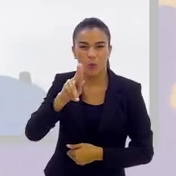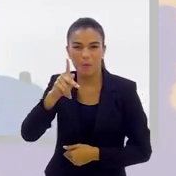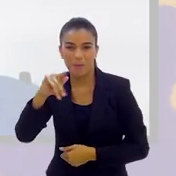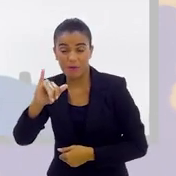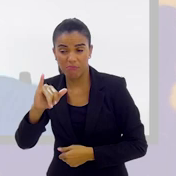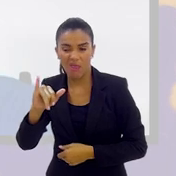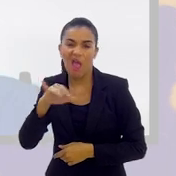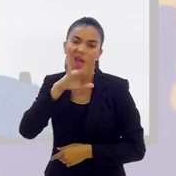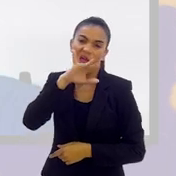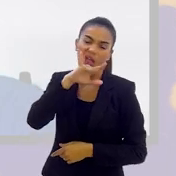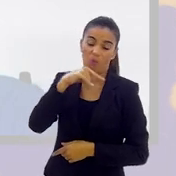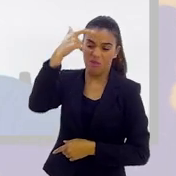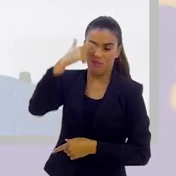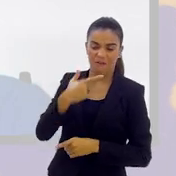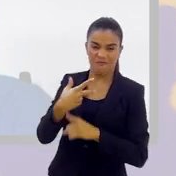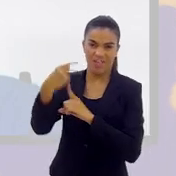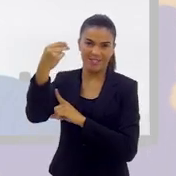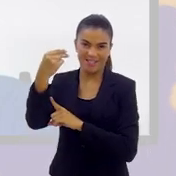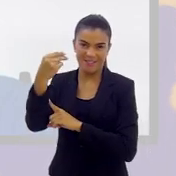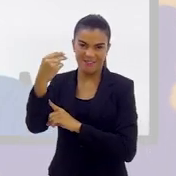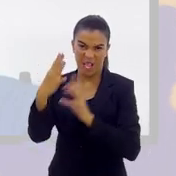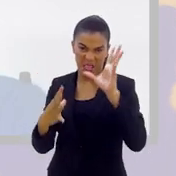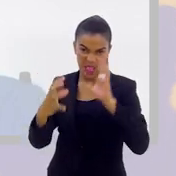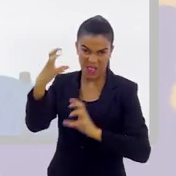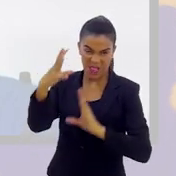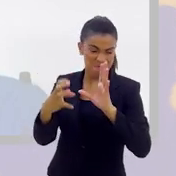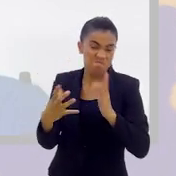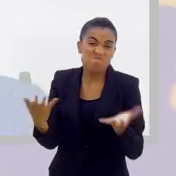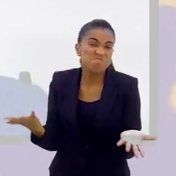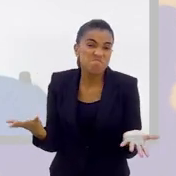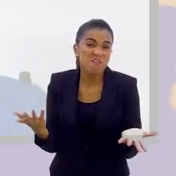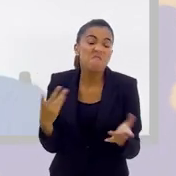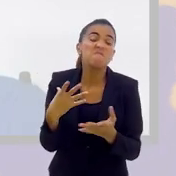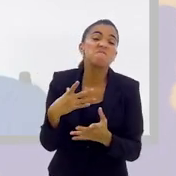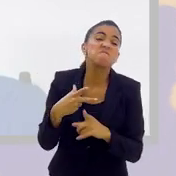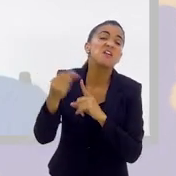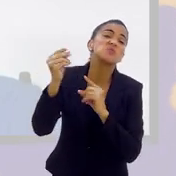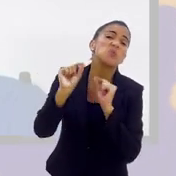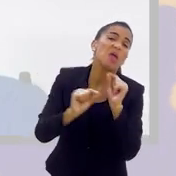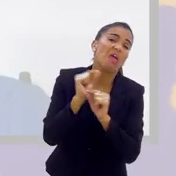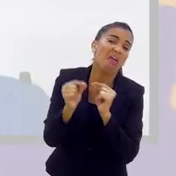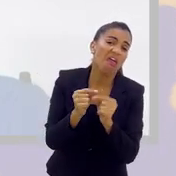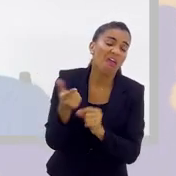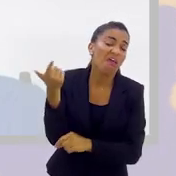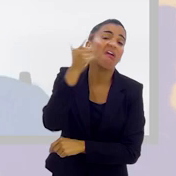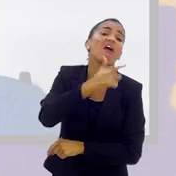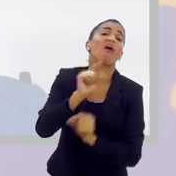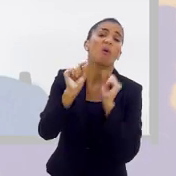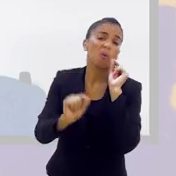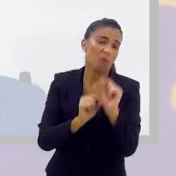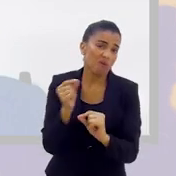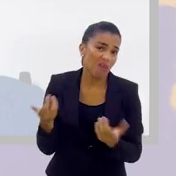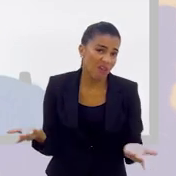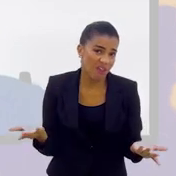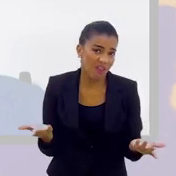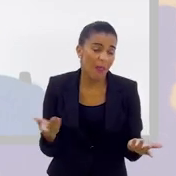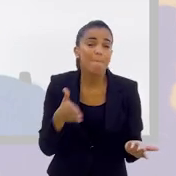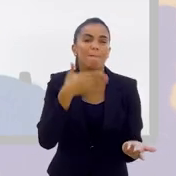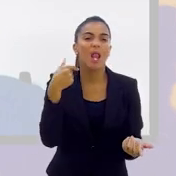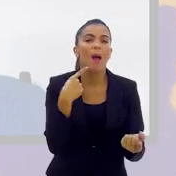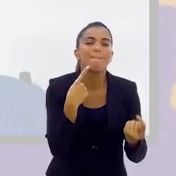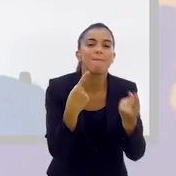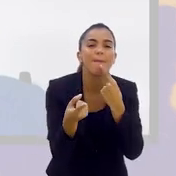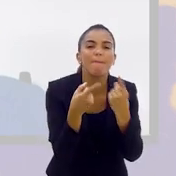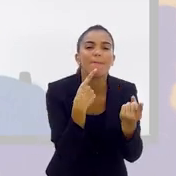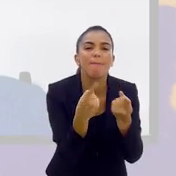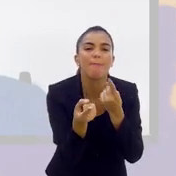é ruim até para quem vence. É melhor você ganhar a pessoa. Ninguém vence, ninguém ganha. É melhor você ganhar a pessoa no